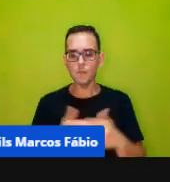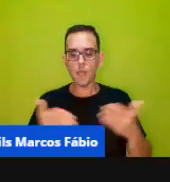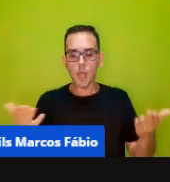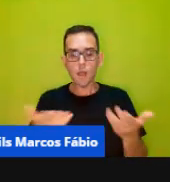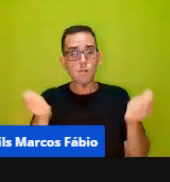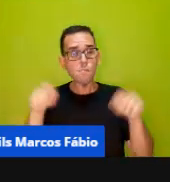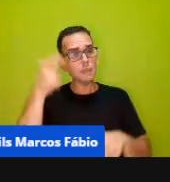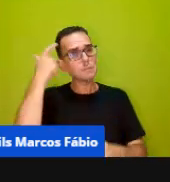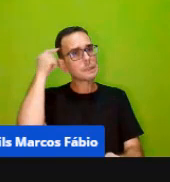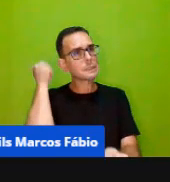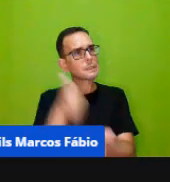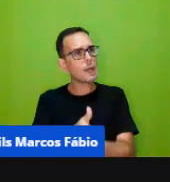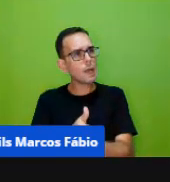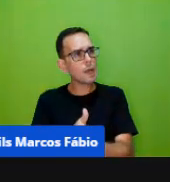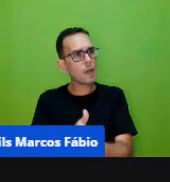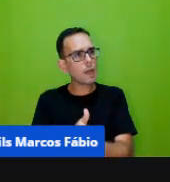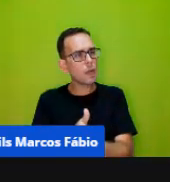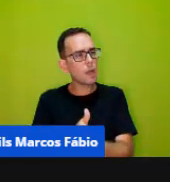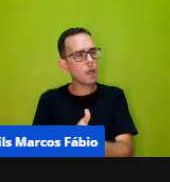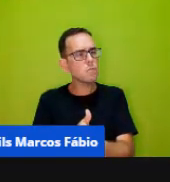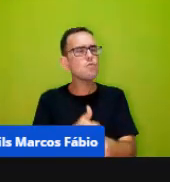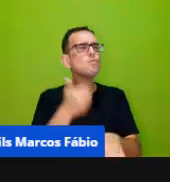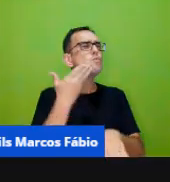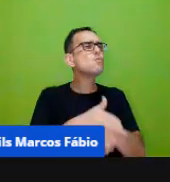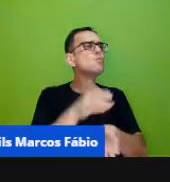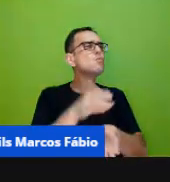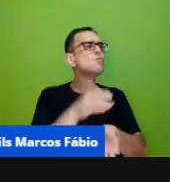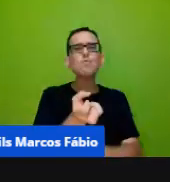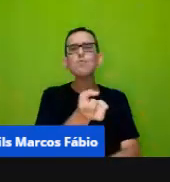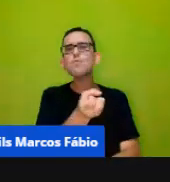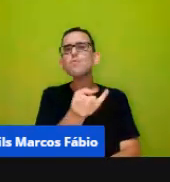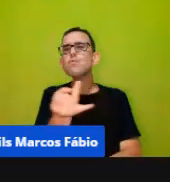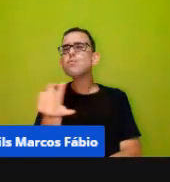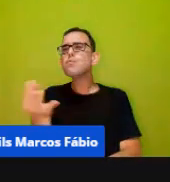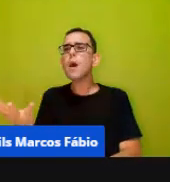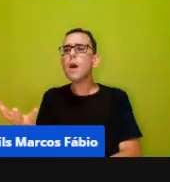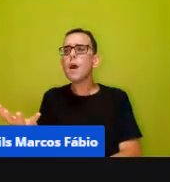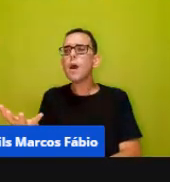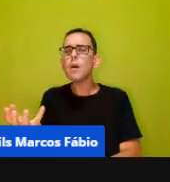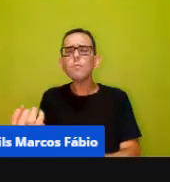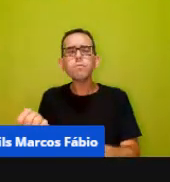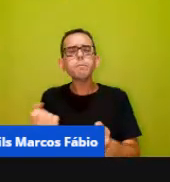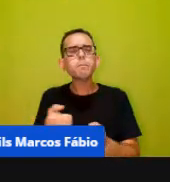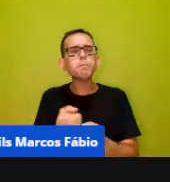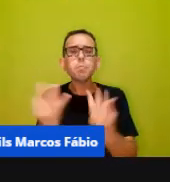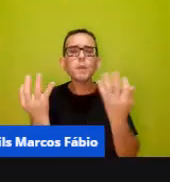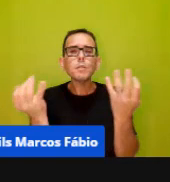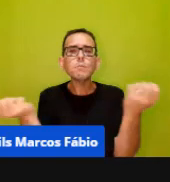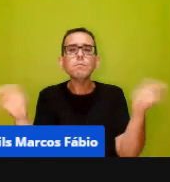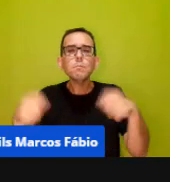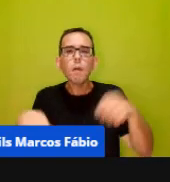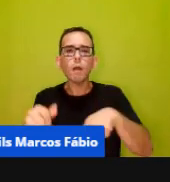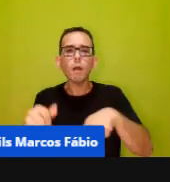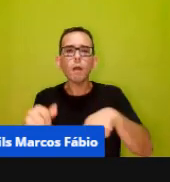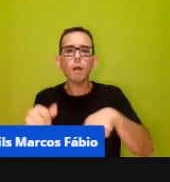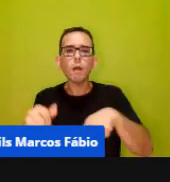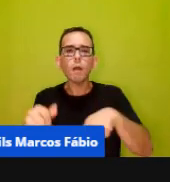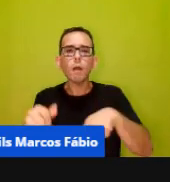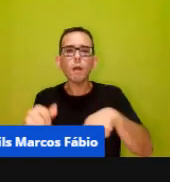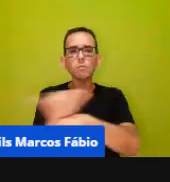pensar, então, quais são as práticas, quais são as possibilidades, quais são os recursos para eu, professor,